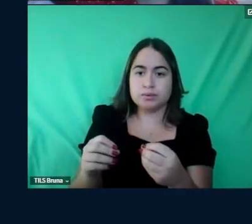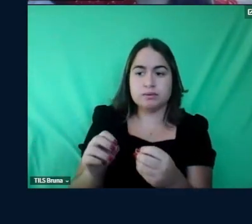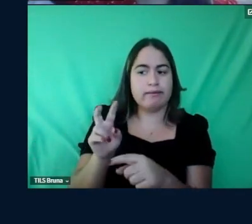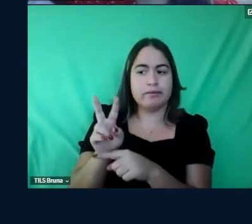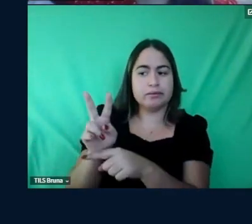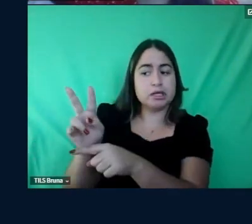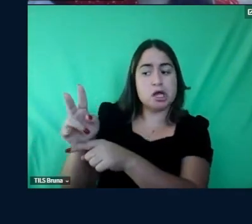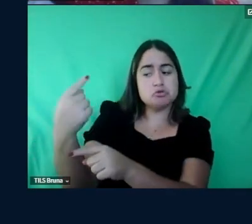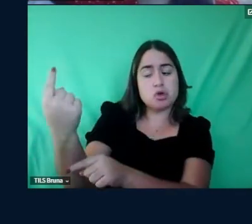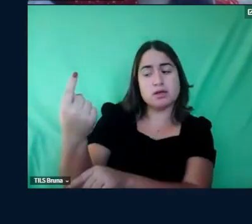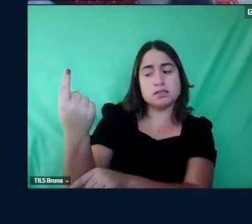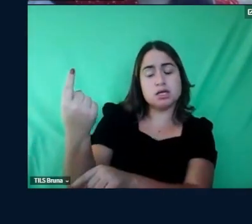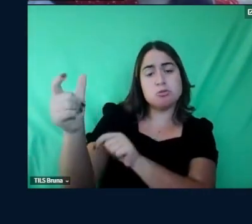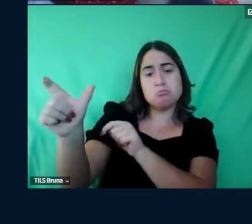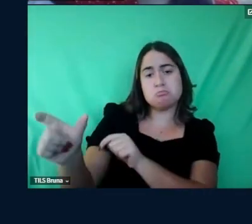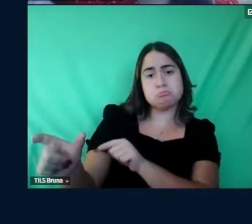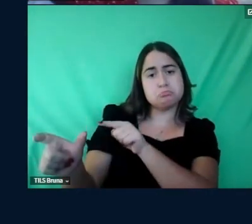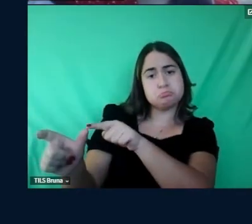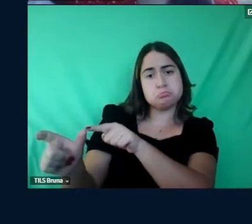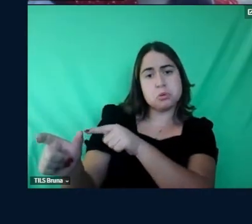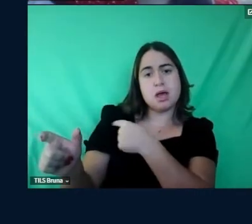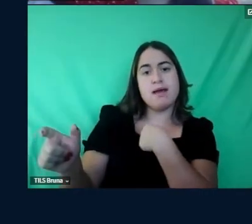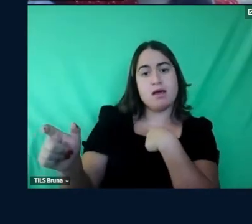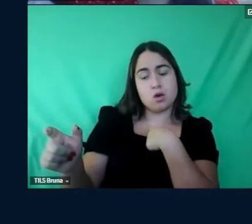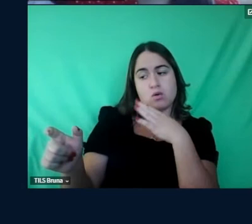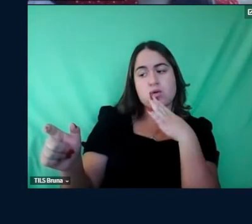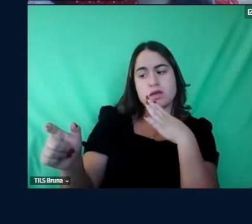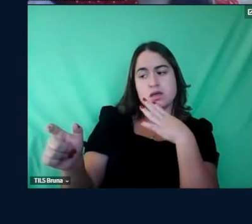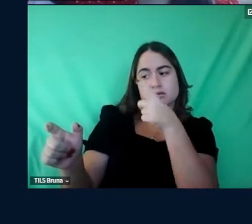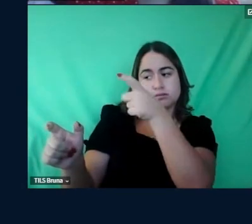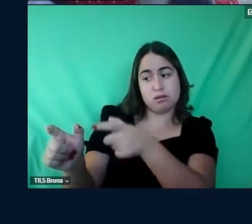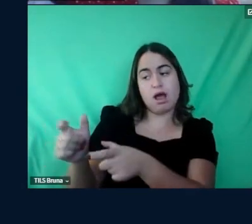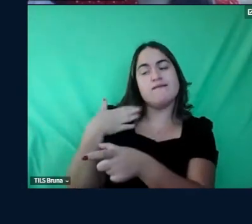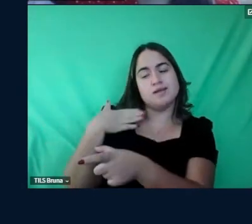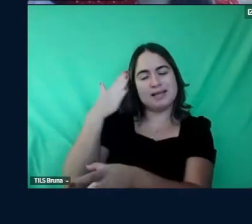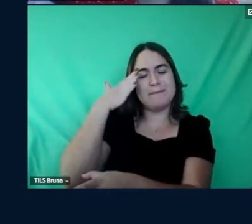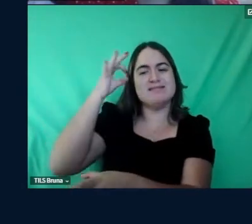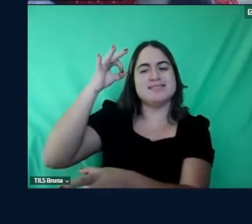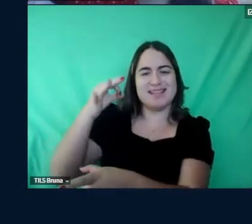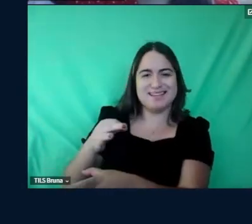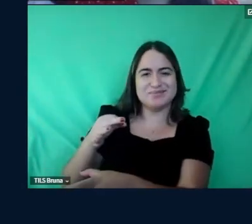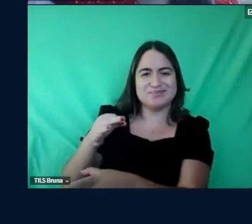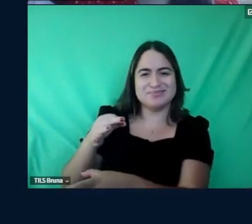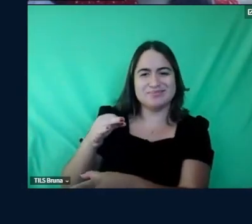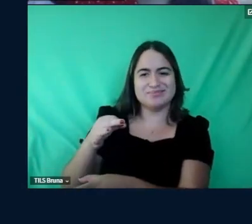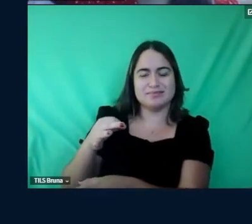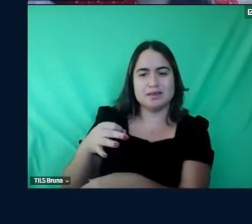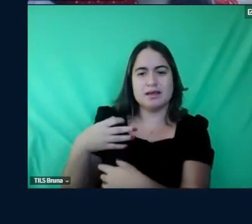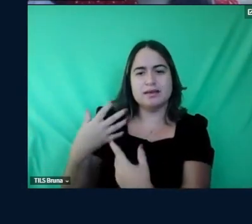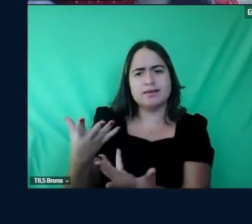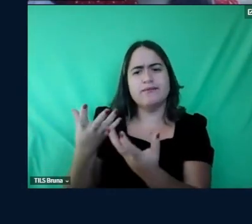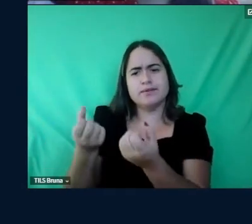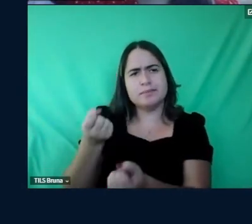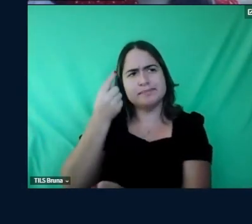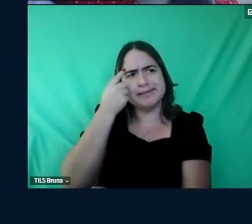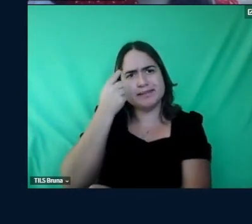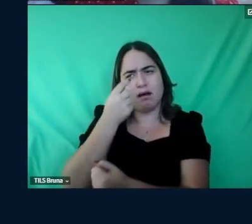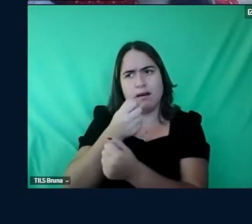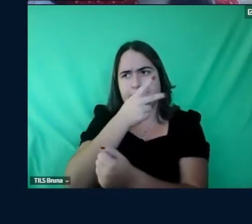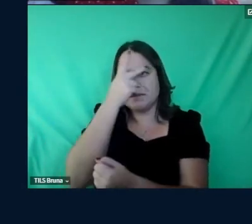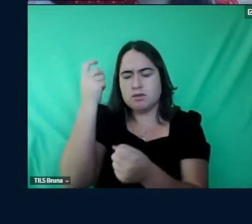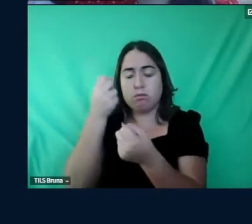se você eu conheço quem é eu vou saber lidar vamos pensar nas tantas pessoas que tem